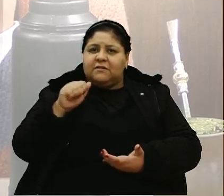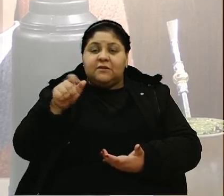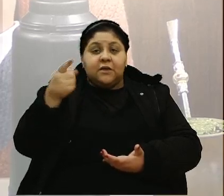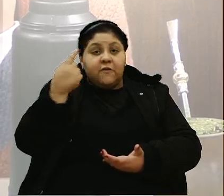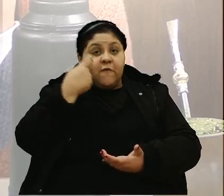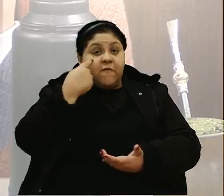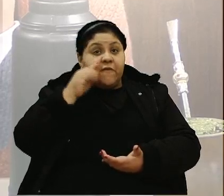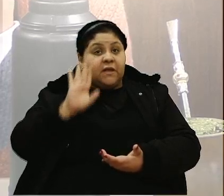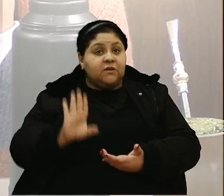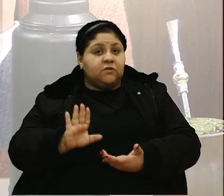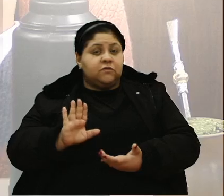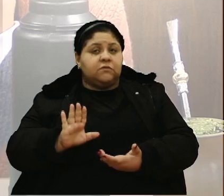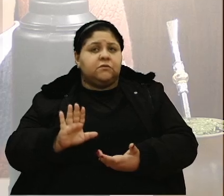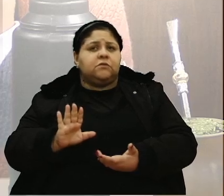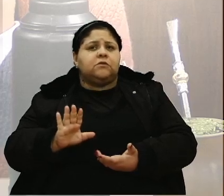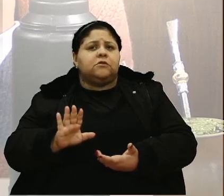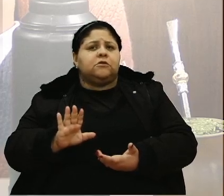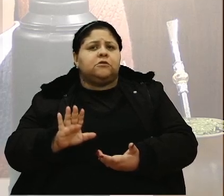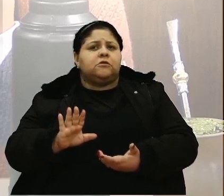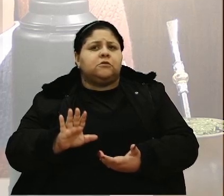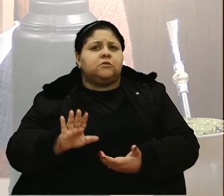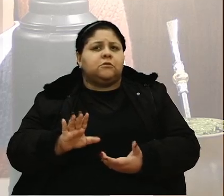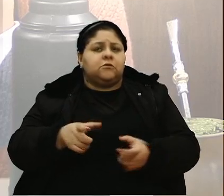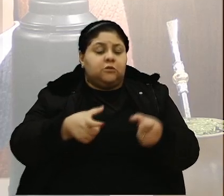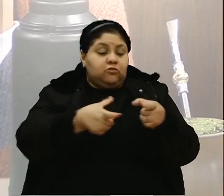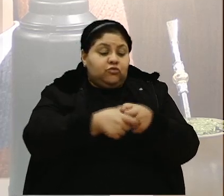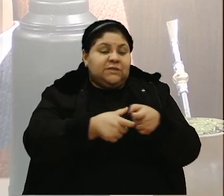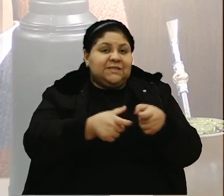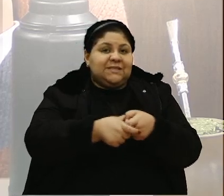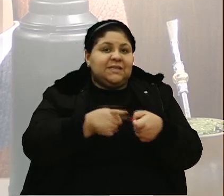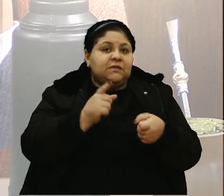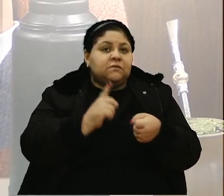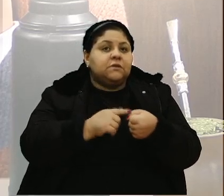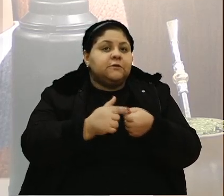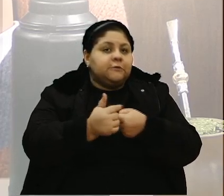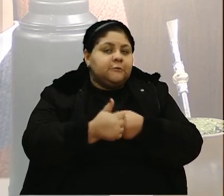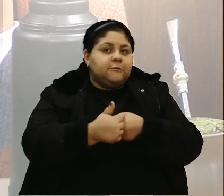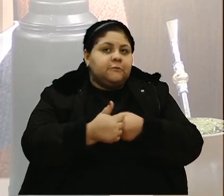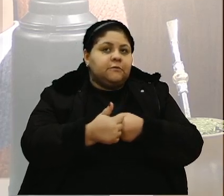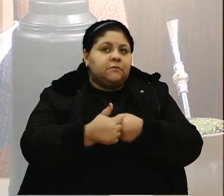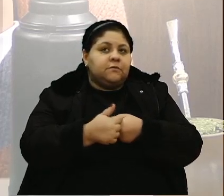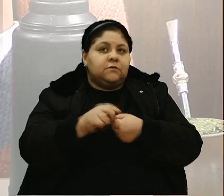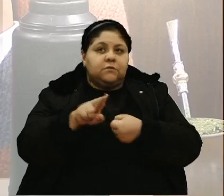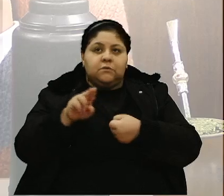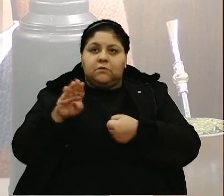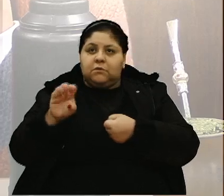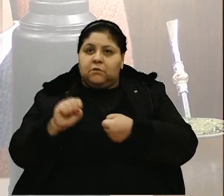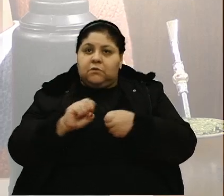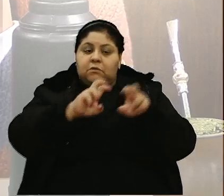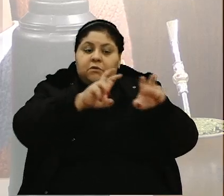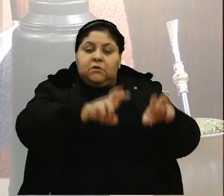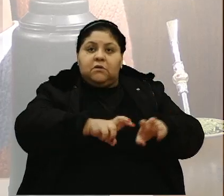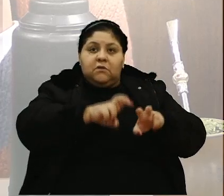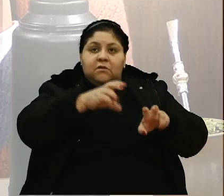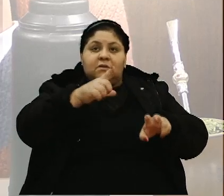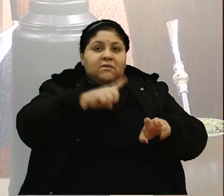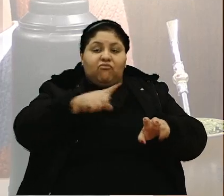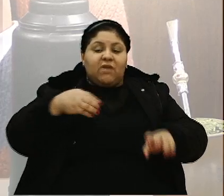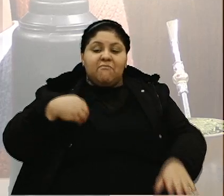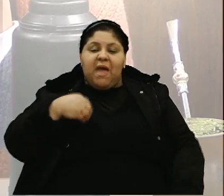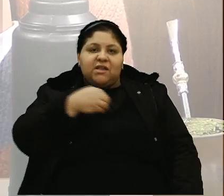situação dos distritos da nossa cidade. A UBS de Vila Seca tá sem médico.